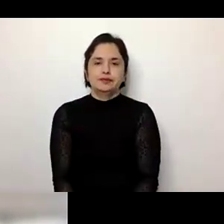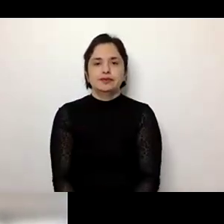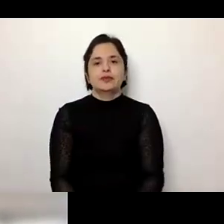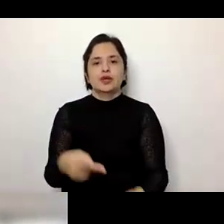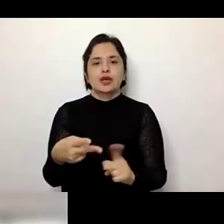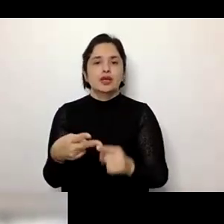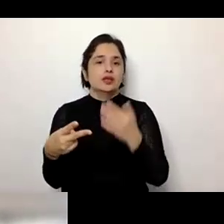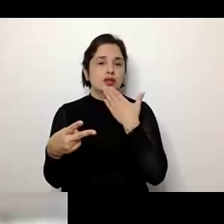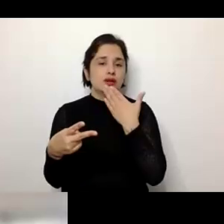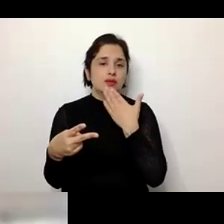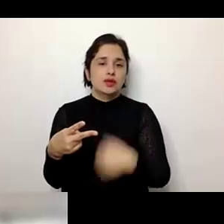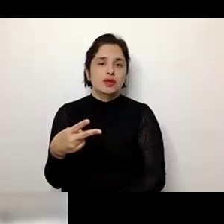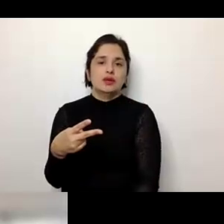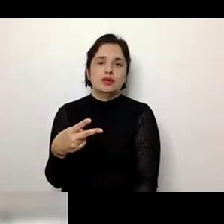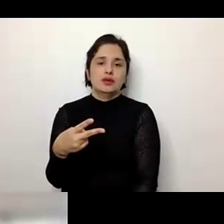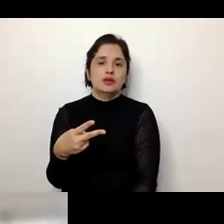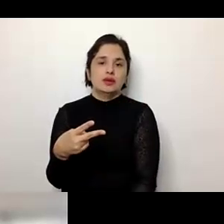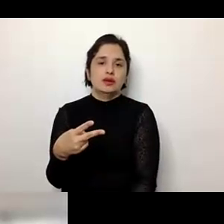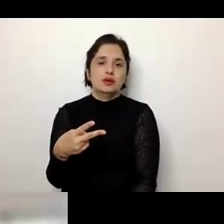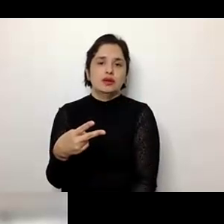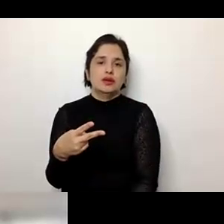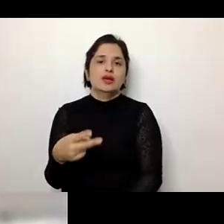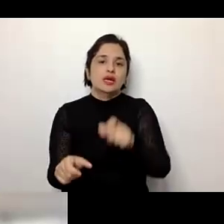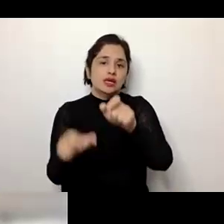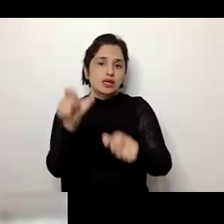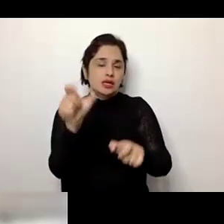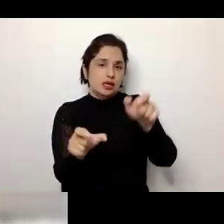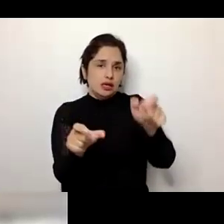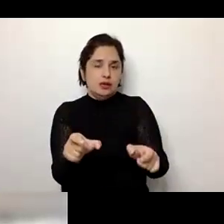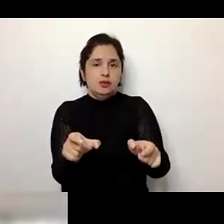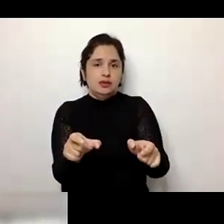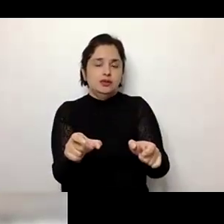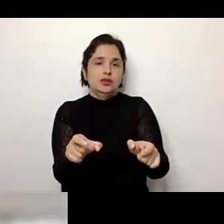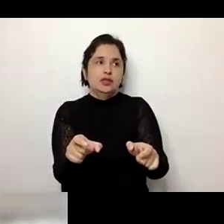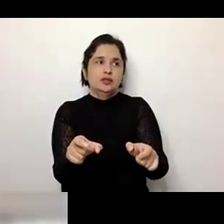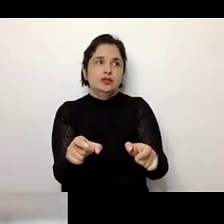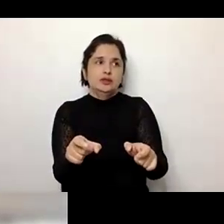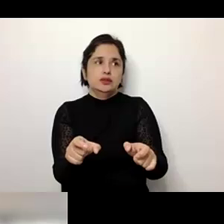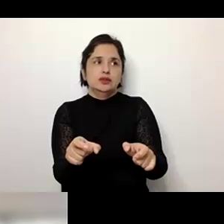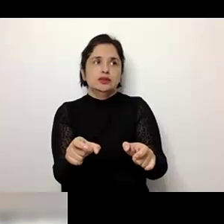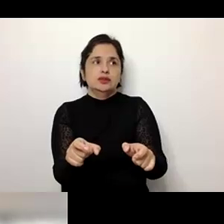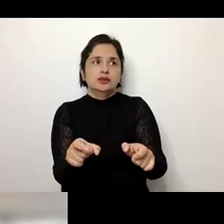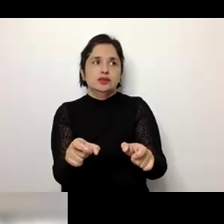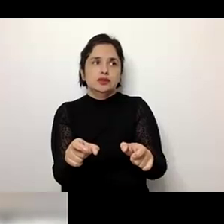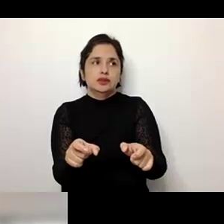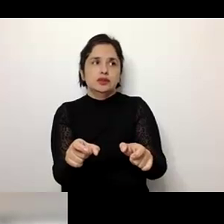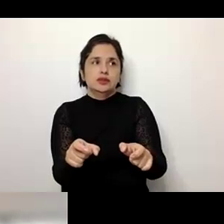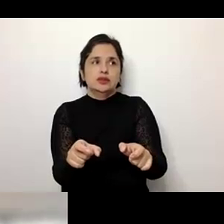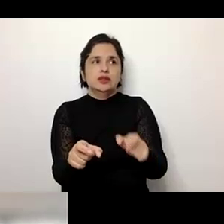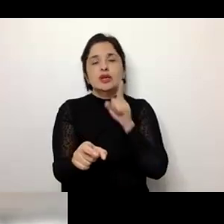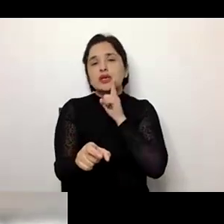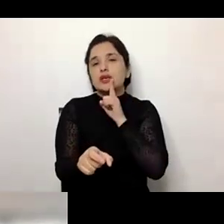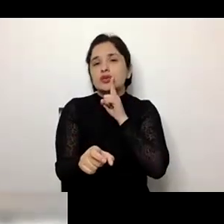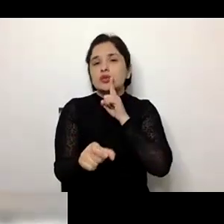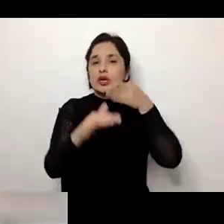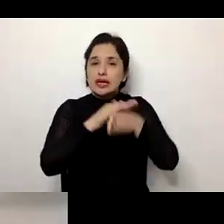chama a atenção este estúdio que justamente as pessoas Listen que que que que que que que ou seja,